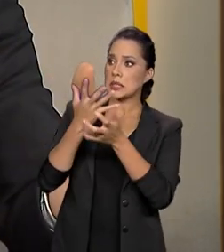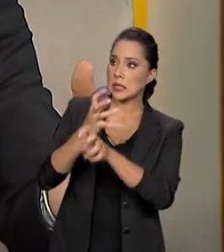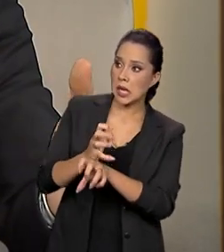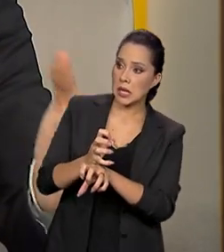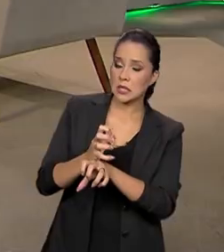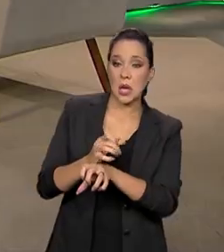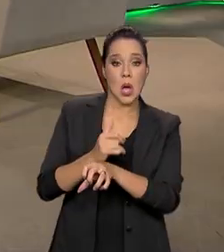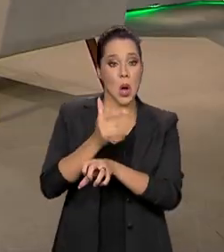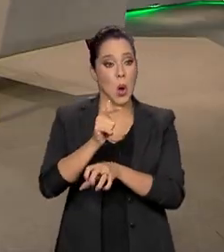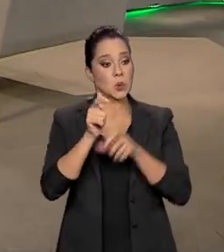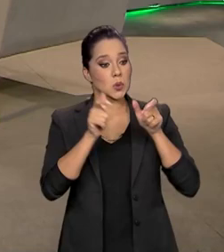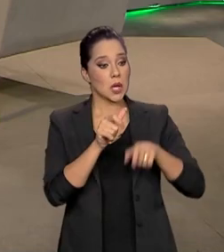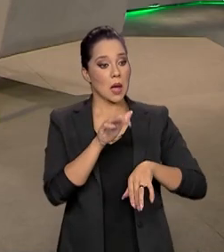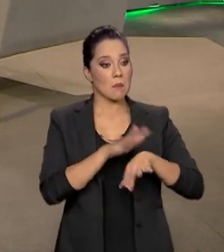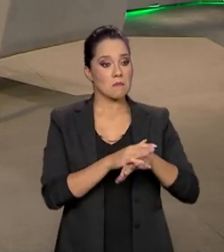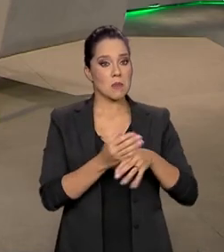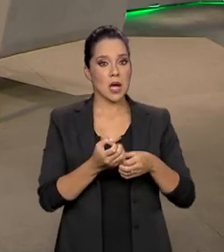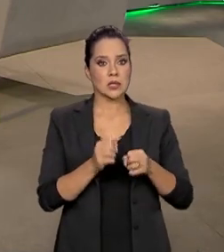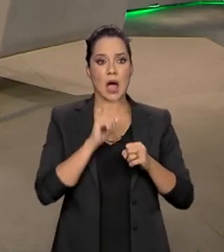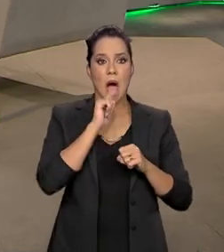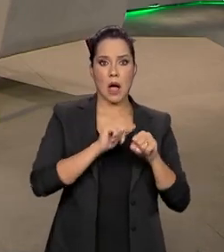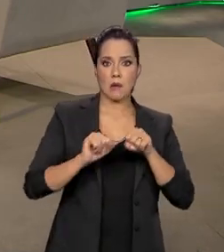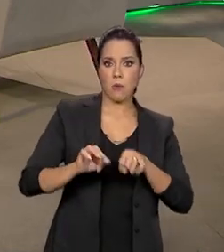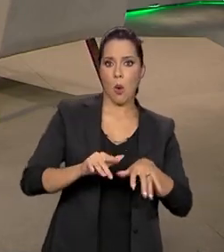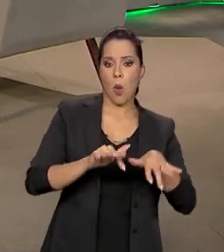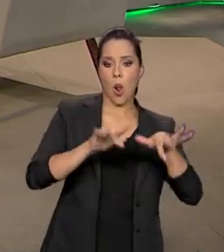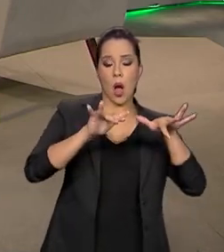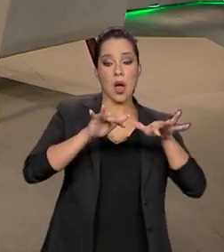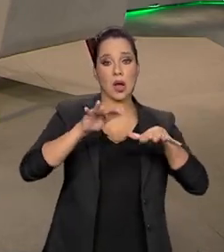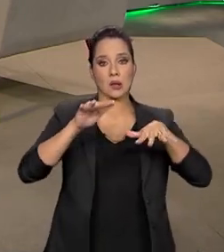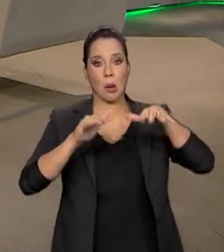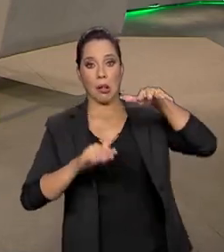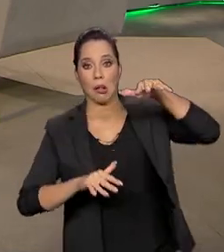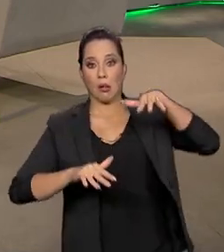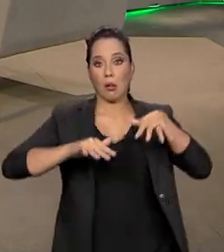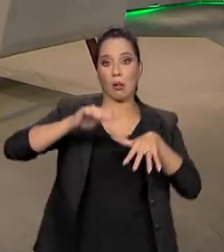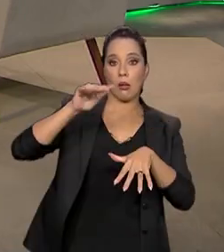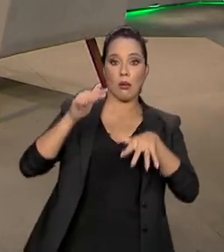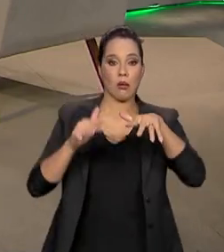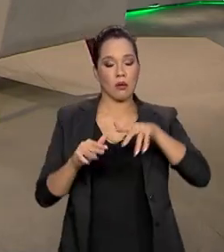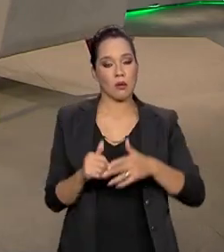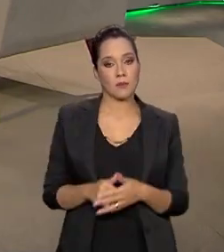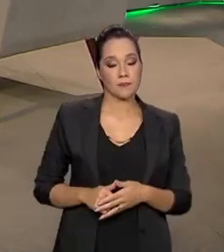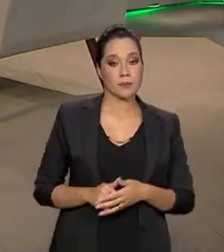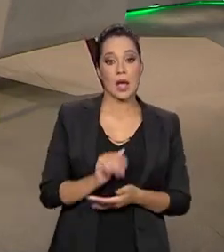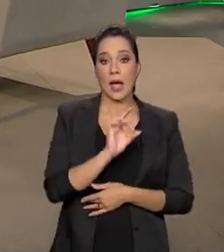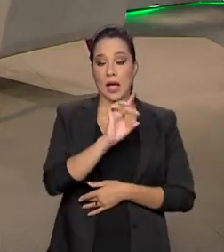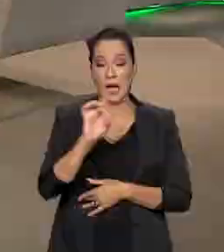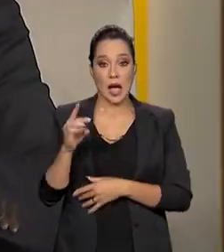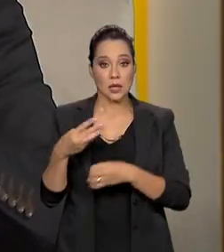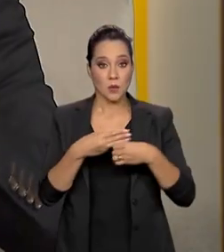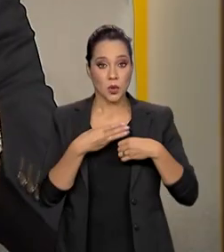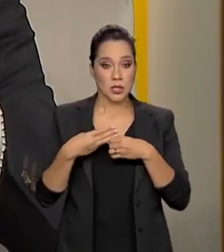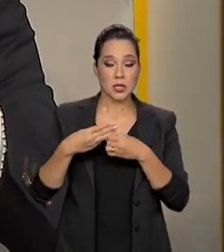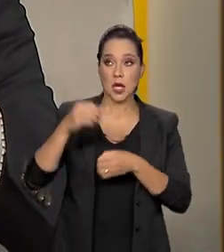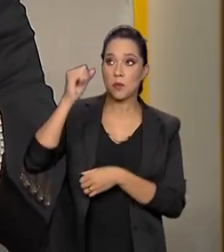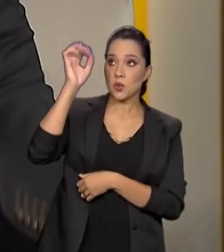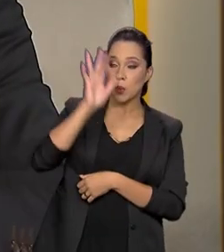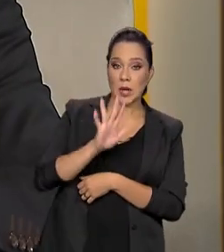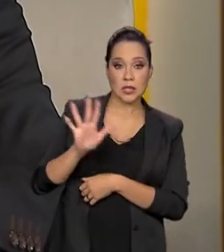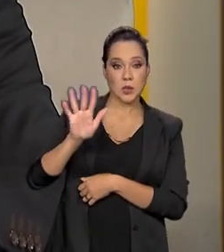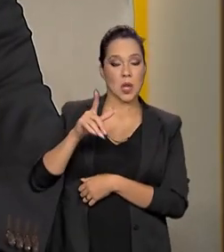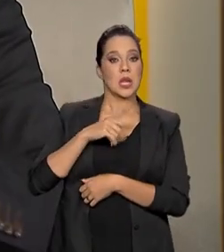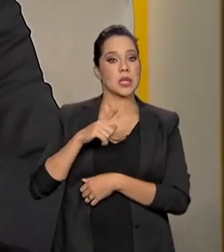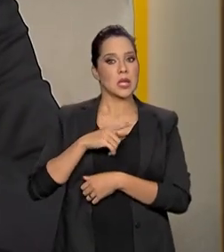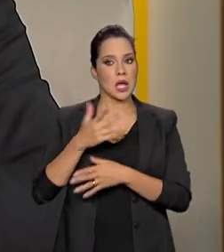inundadas. Então, vai ter um desbalanço, uma mudança desse cenário. E cada um desses municípios nós temos cenários